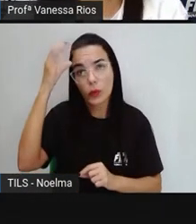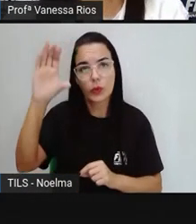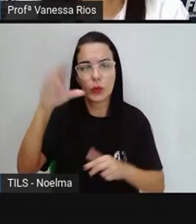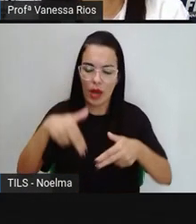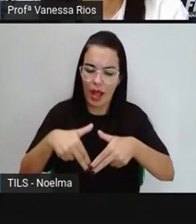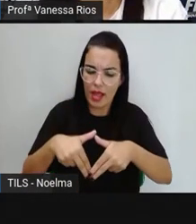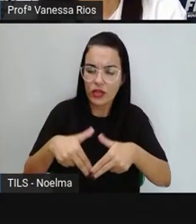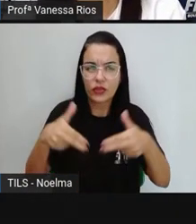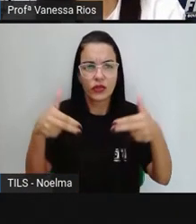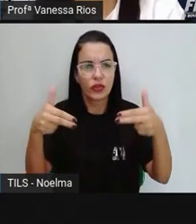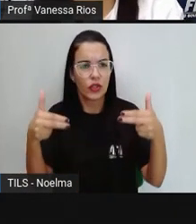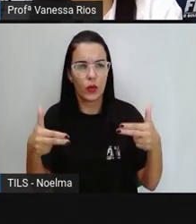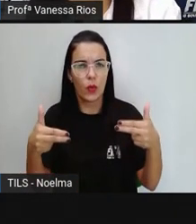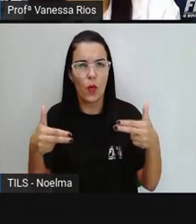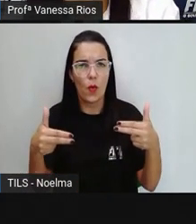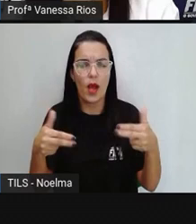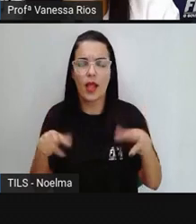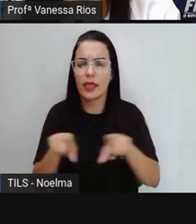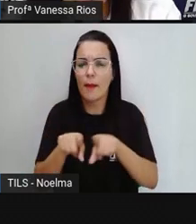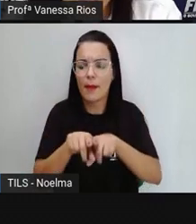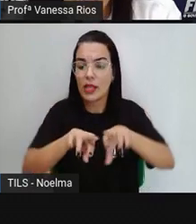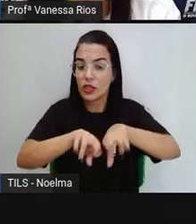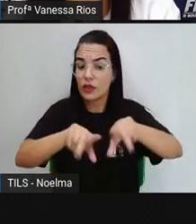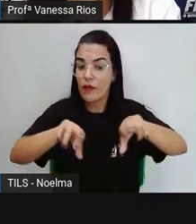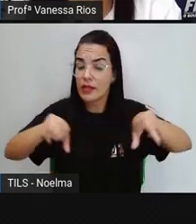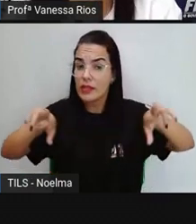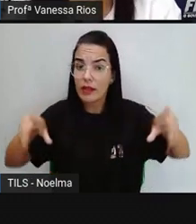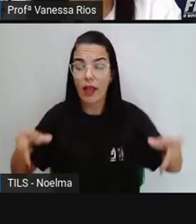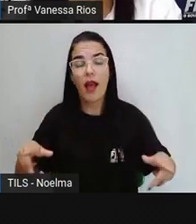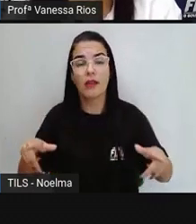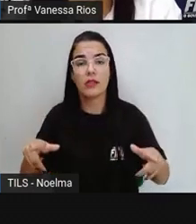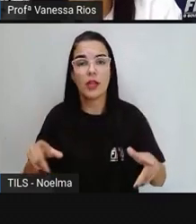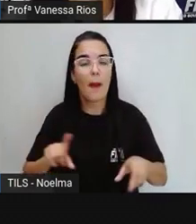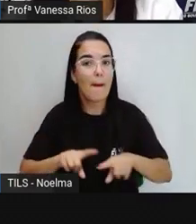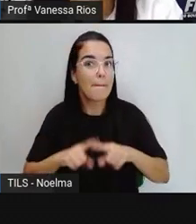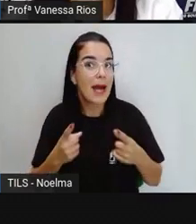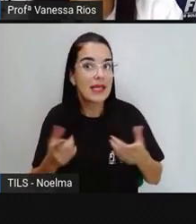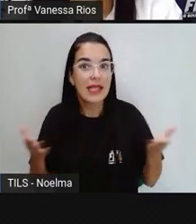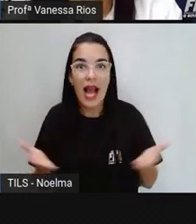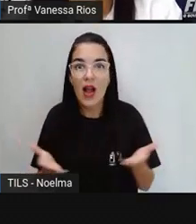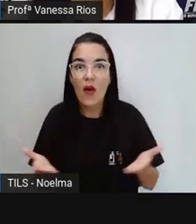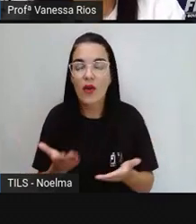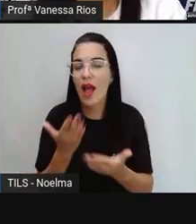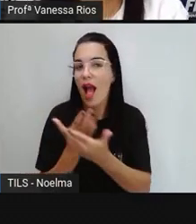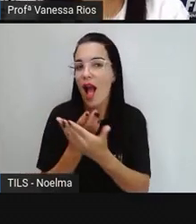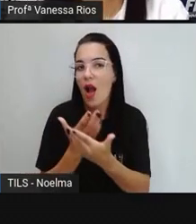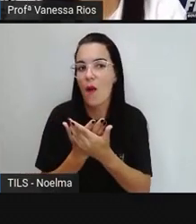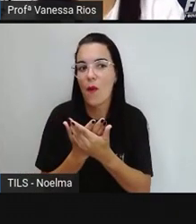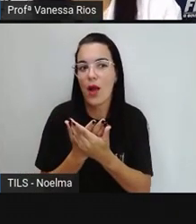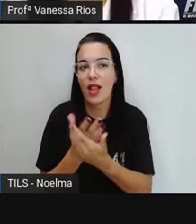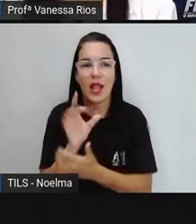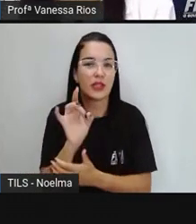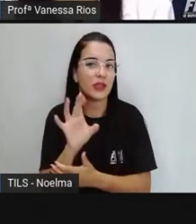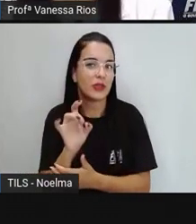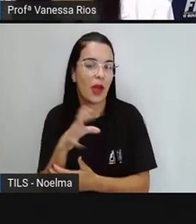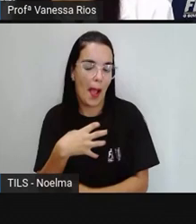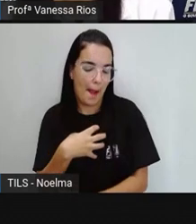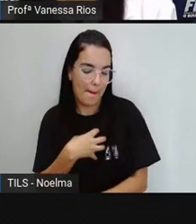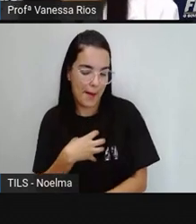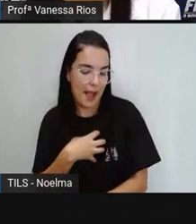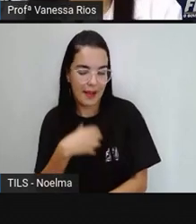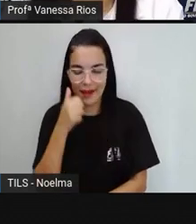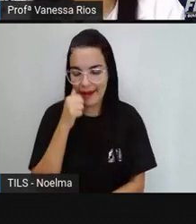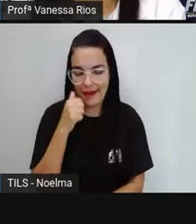falou aí, né? De diversidade cultural, mas a aula de agora não é para falar o que é que a baiana